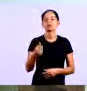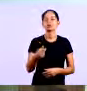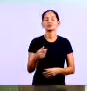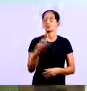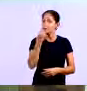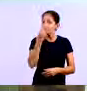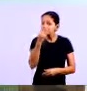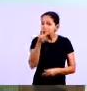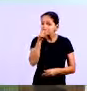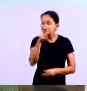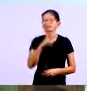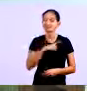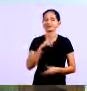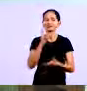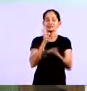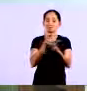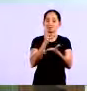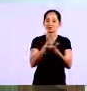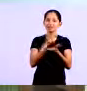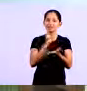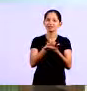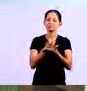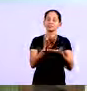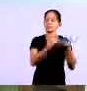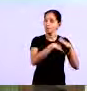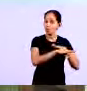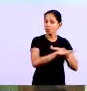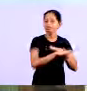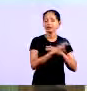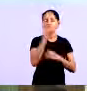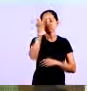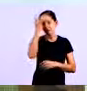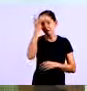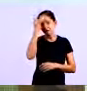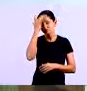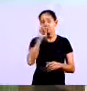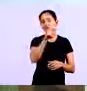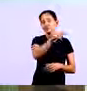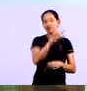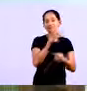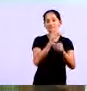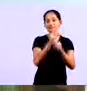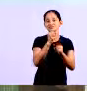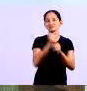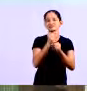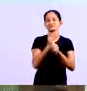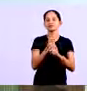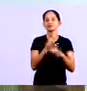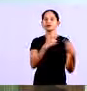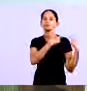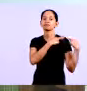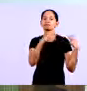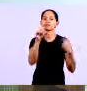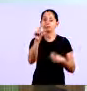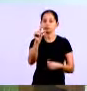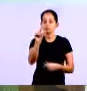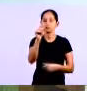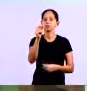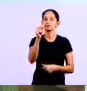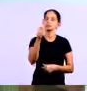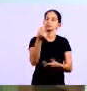é bom que você tenha esse controle dessa forma que isso vai facilitar o trabalho do seu contador e vai diminuir a sua carga tributária também